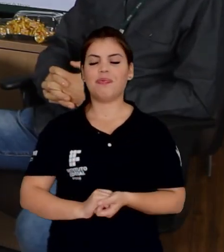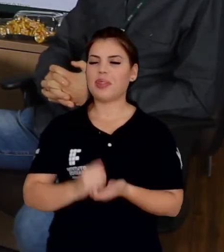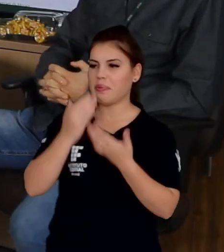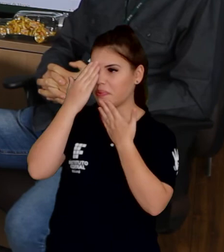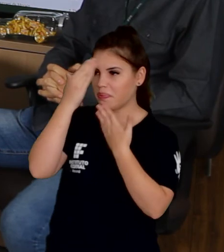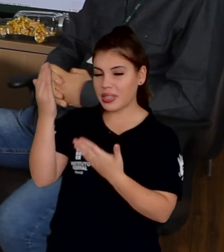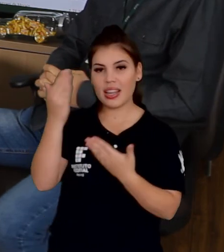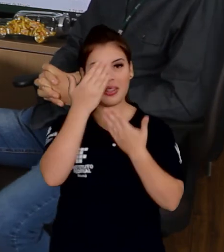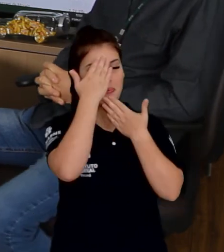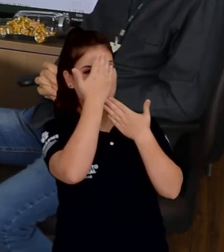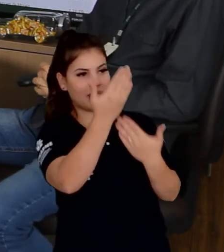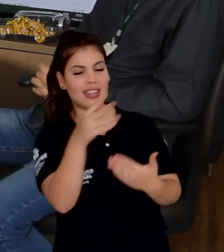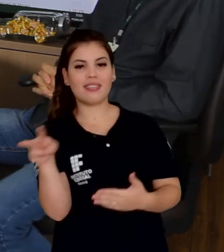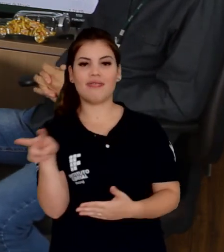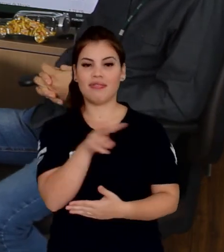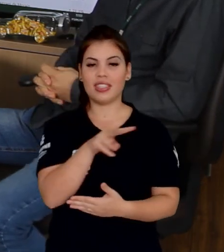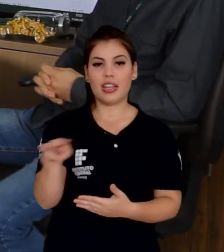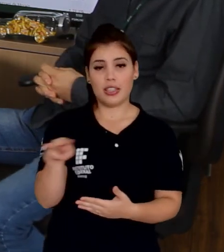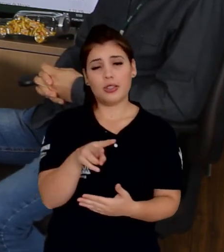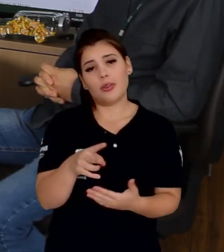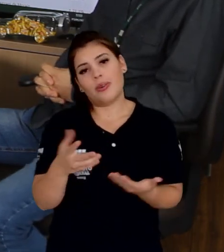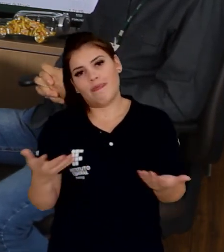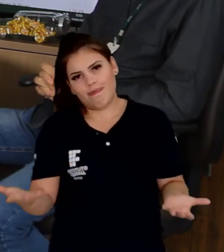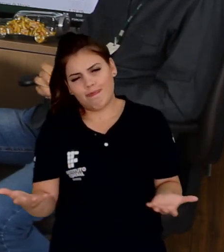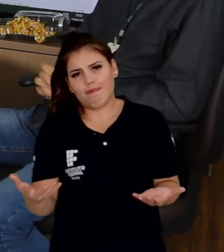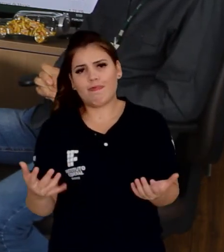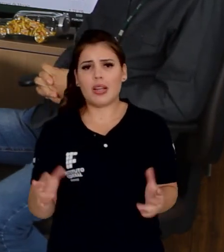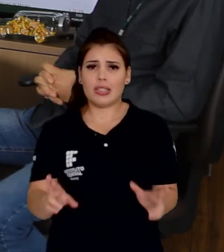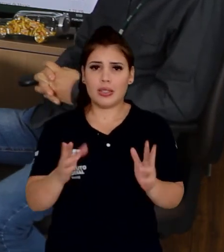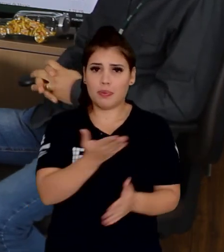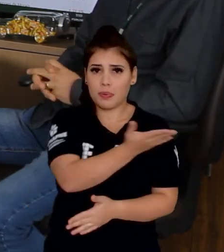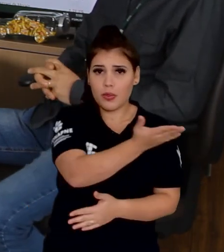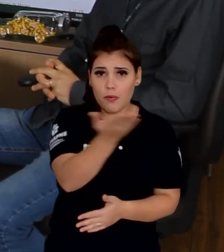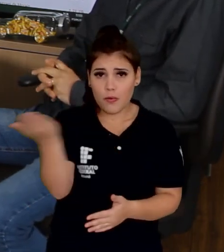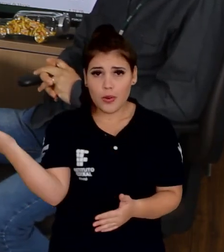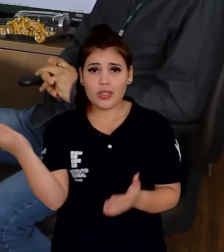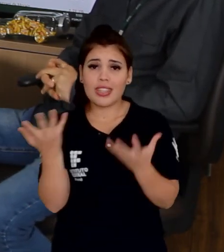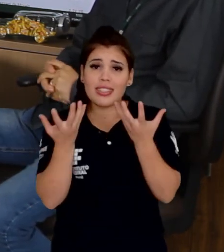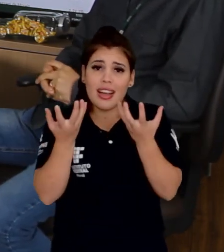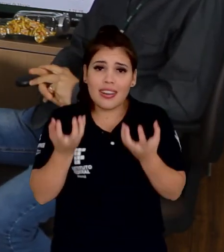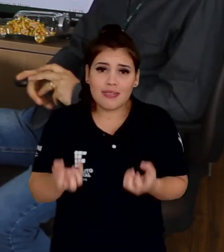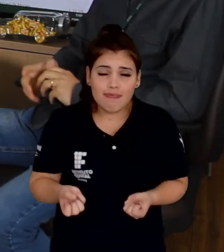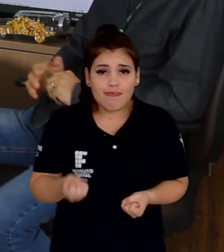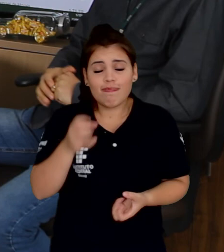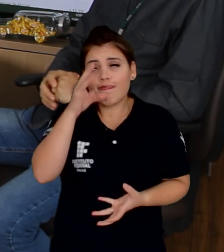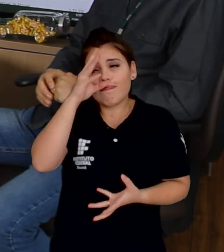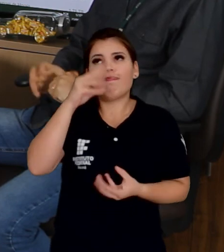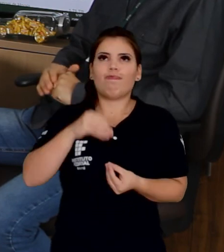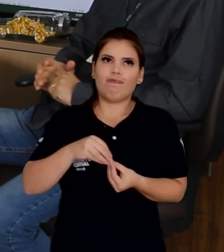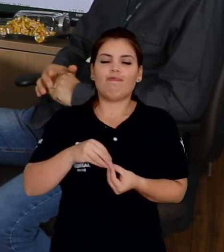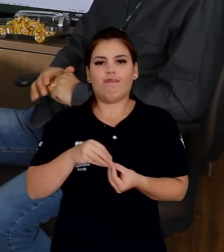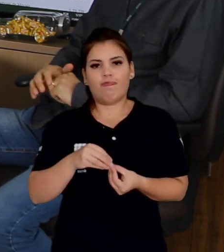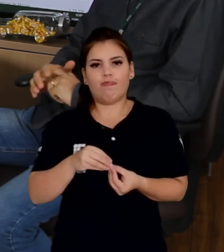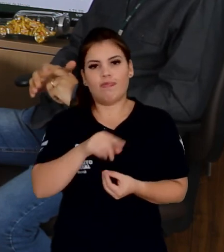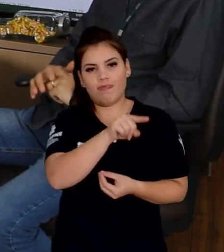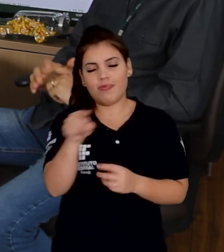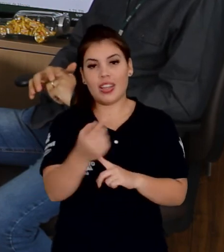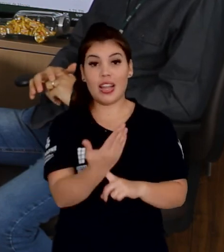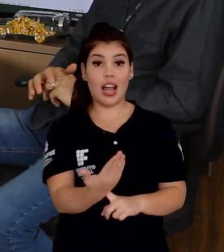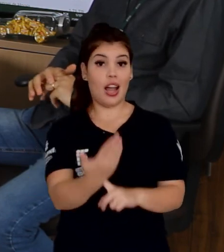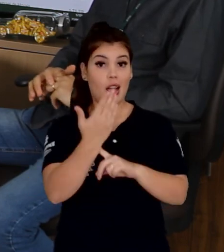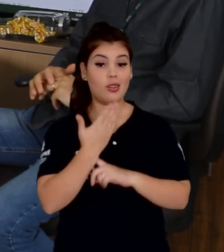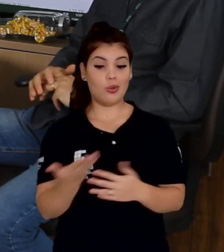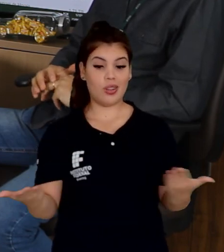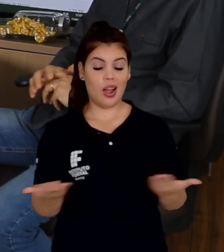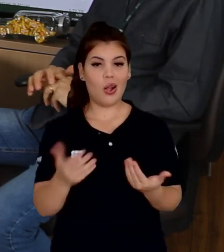Júnior. Muito obrigado, Eric. Contamos com a compreensão da parte de vocês e que vocês possam nos